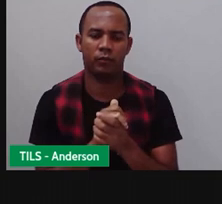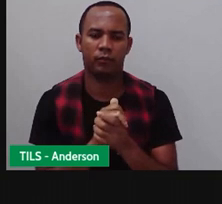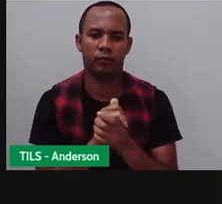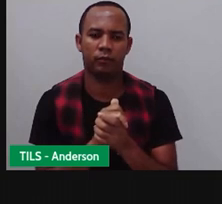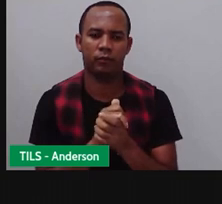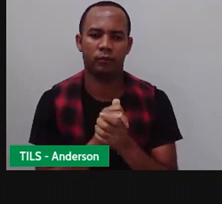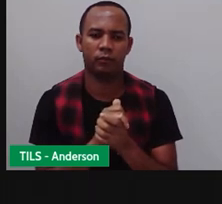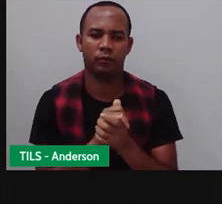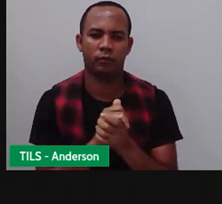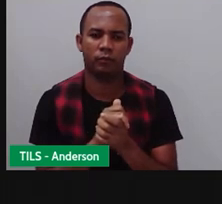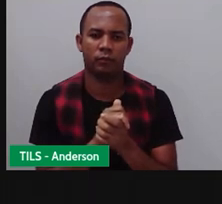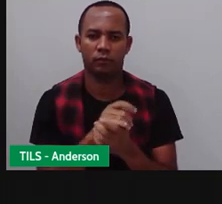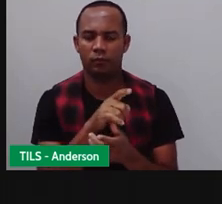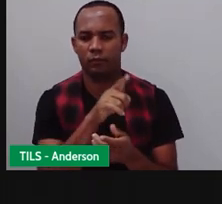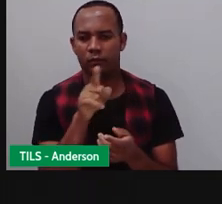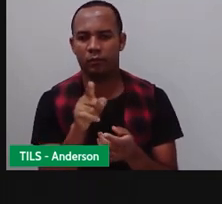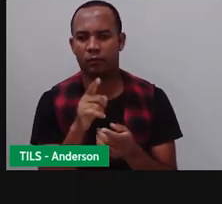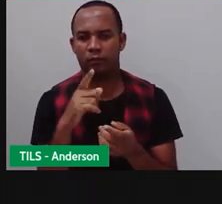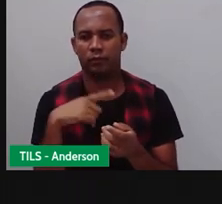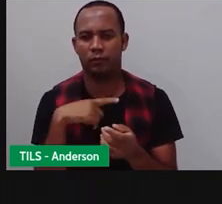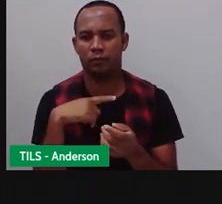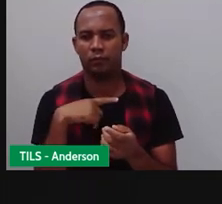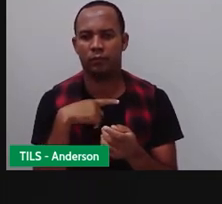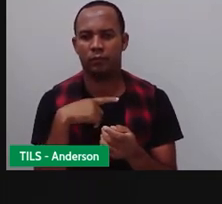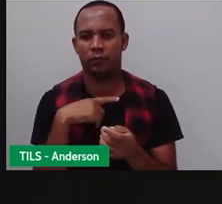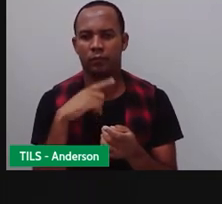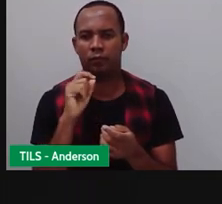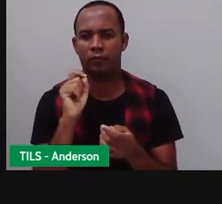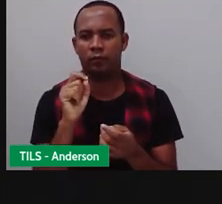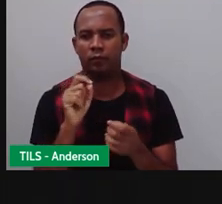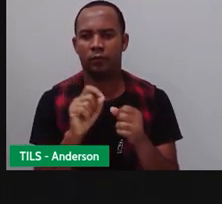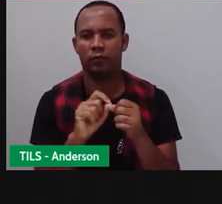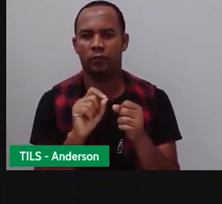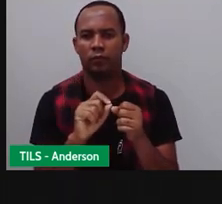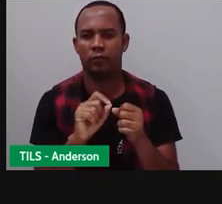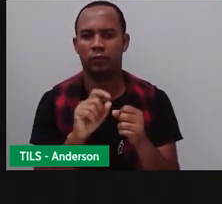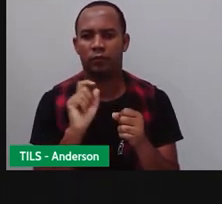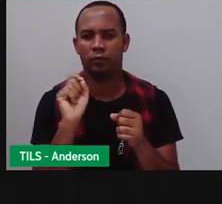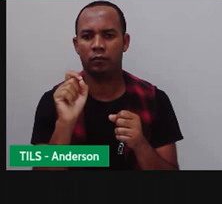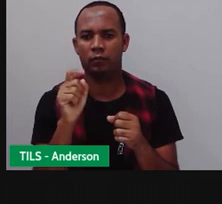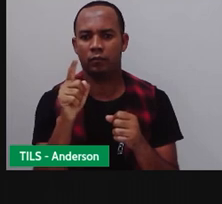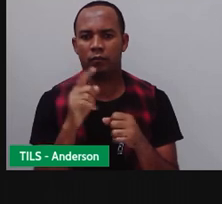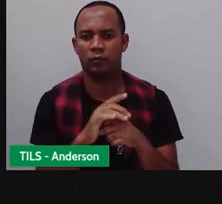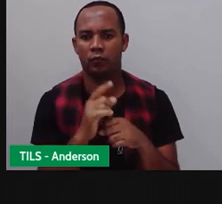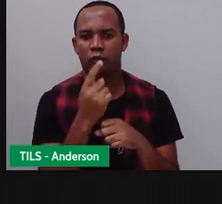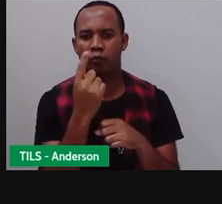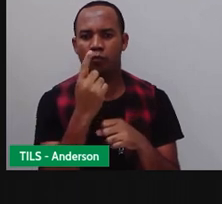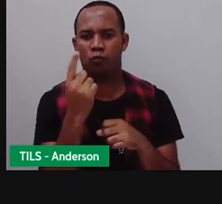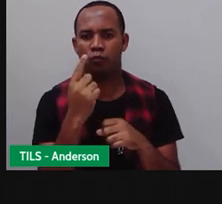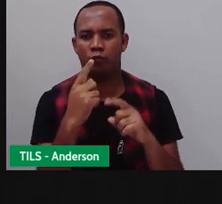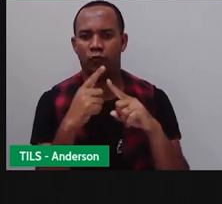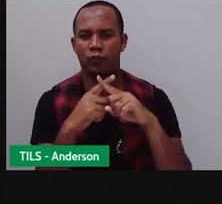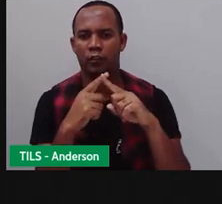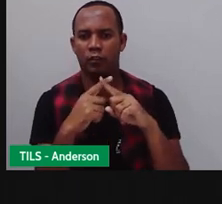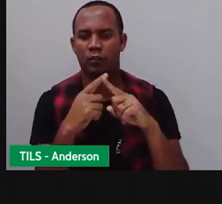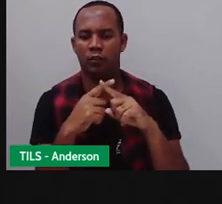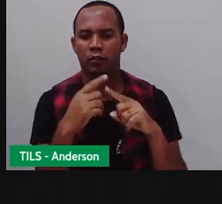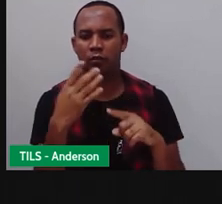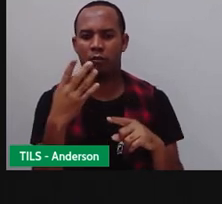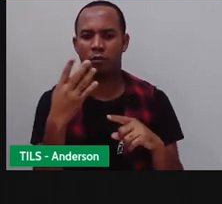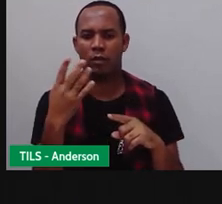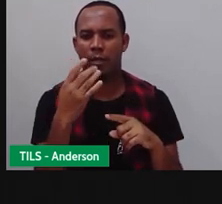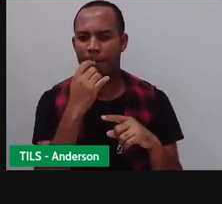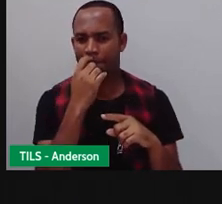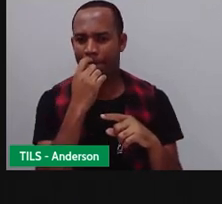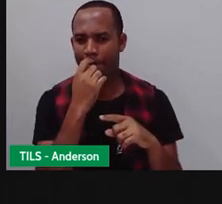outras vezes. E aqui do lado, eu tenho o quê pra você fazer o quê? Ó, um vezes quatro, duas vezes quatro, e o quê?